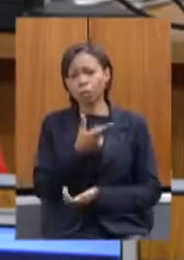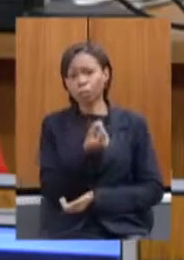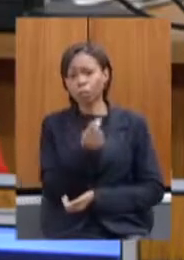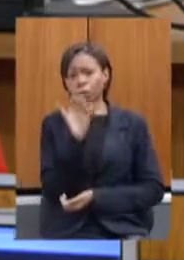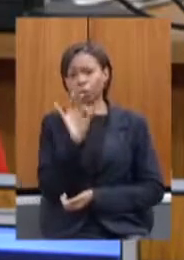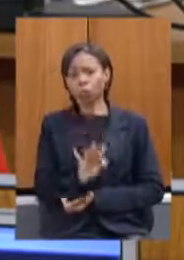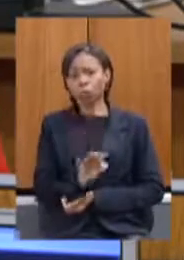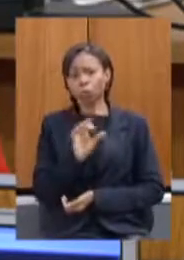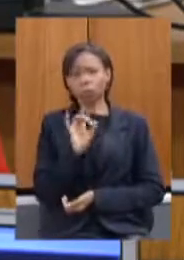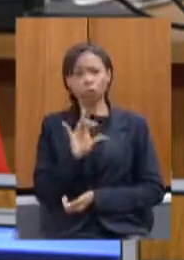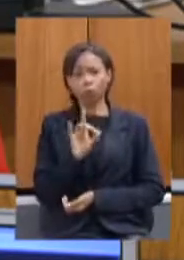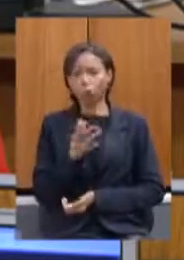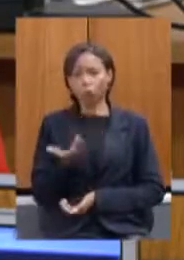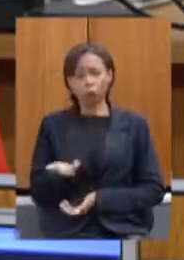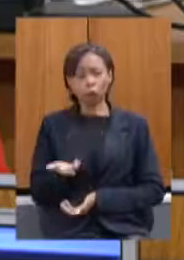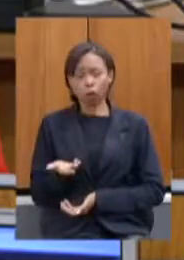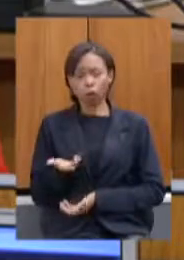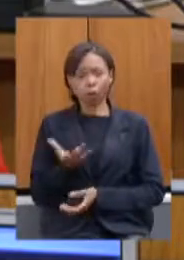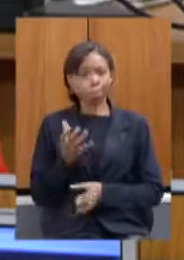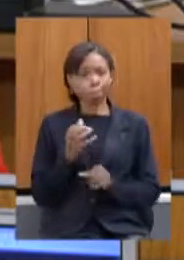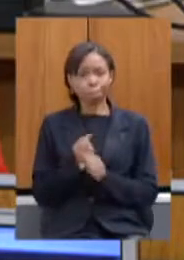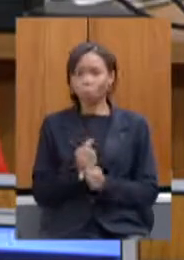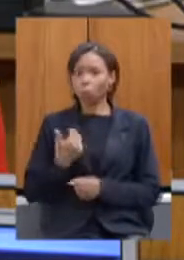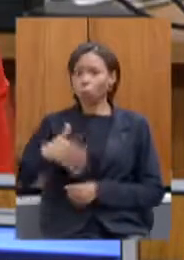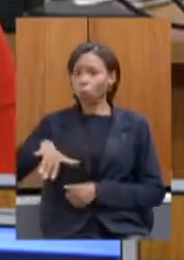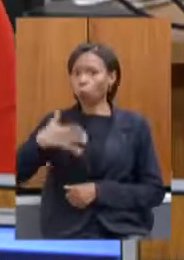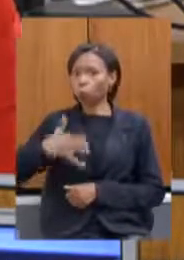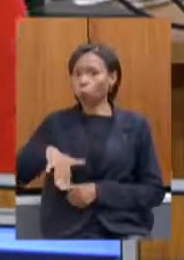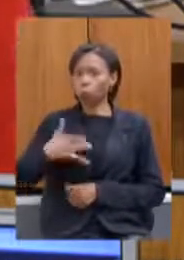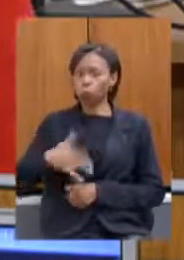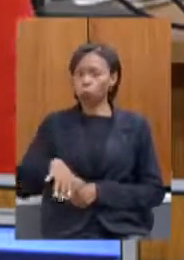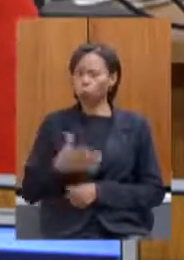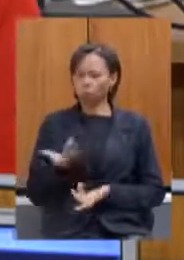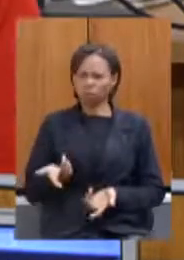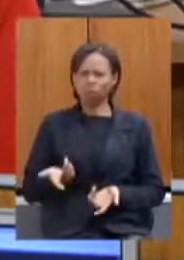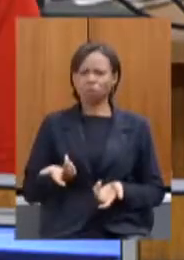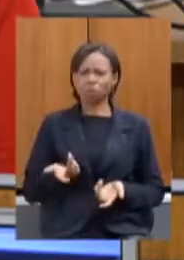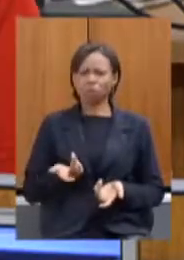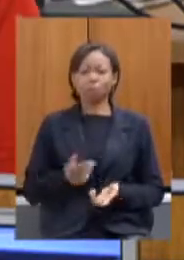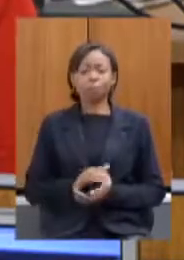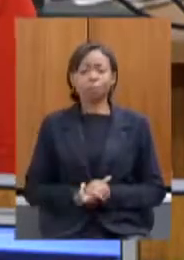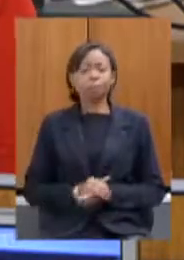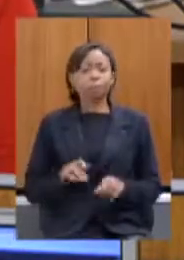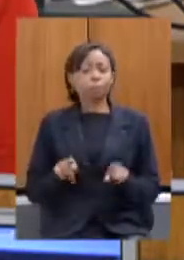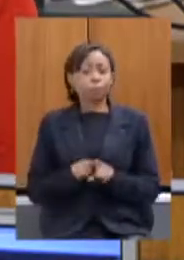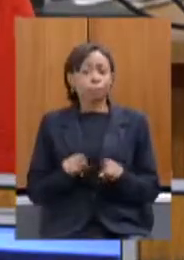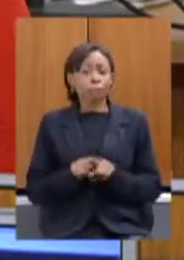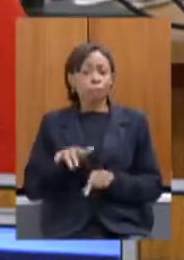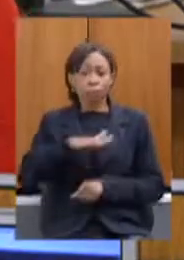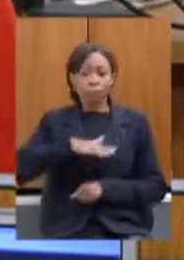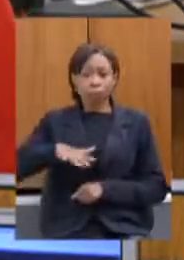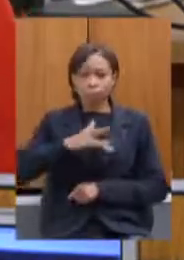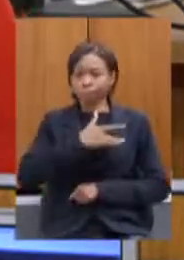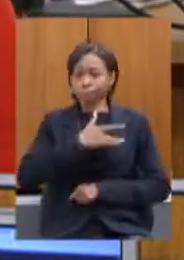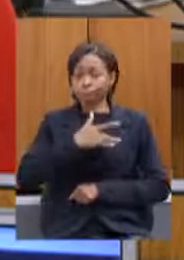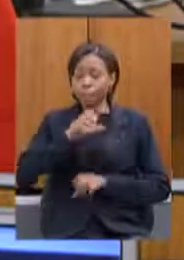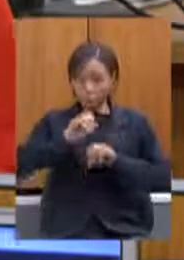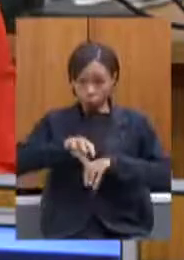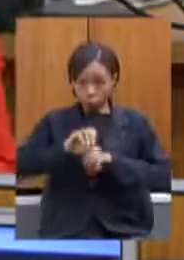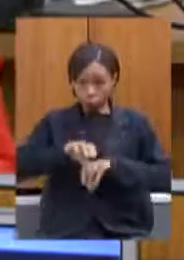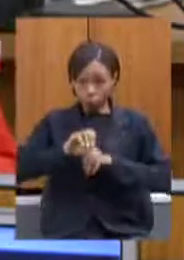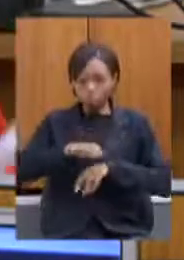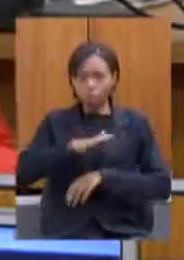orçado números que são realmente assustadores e no caso da educação o meu